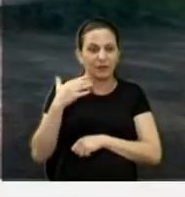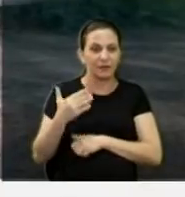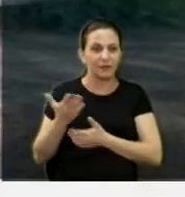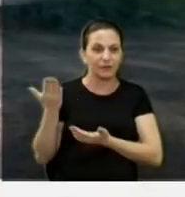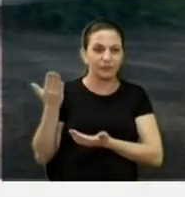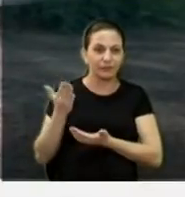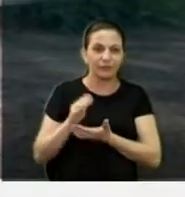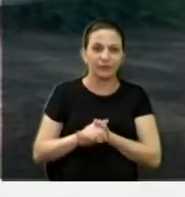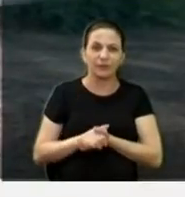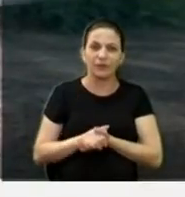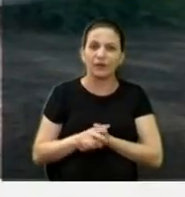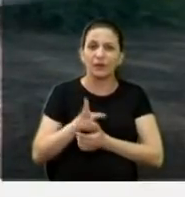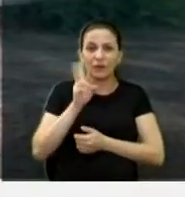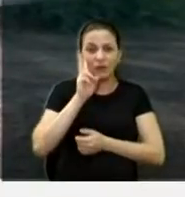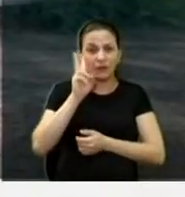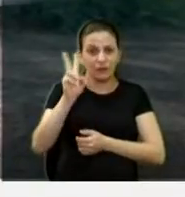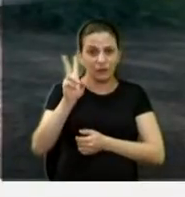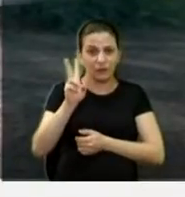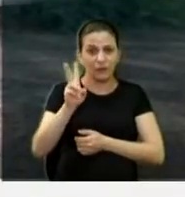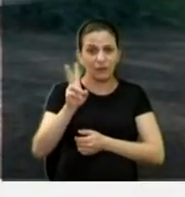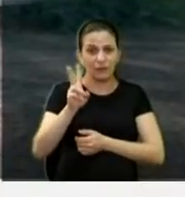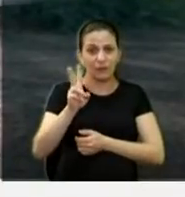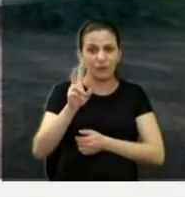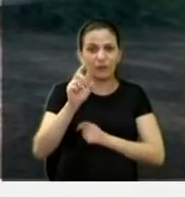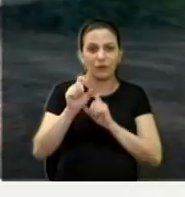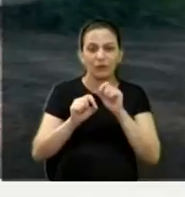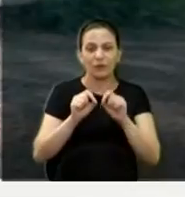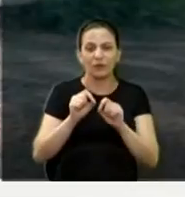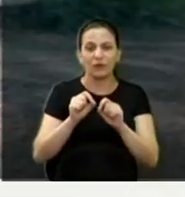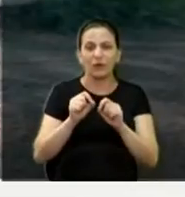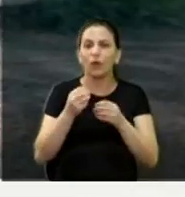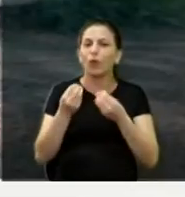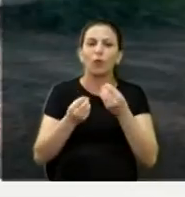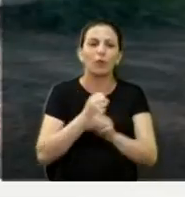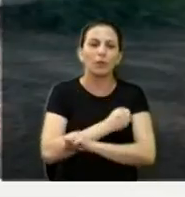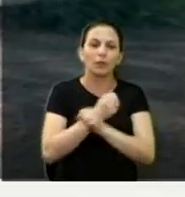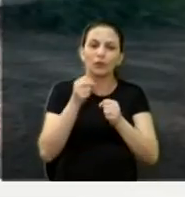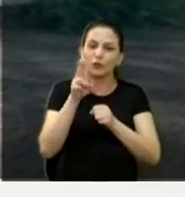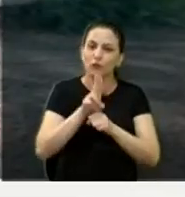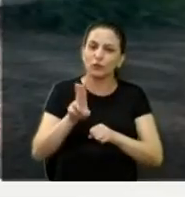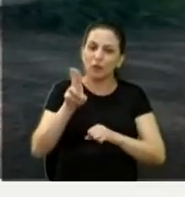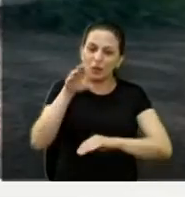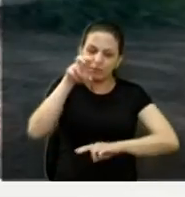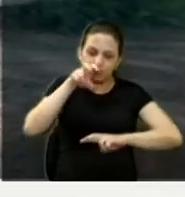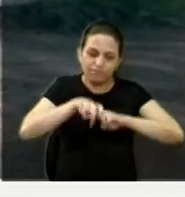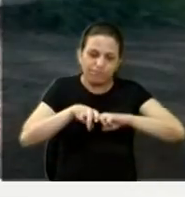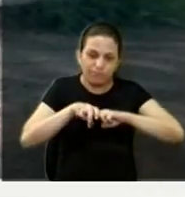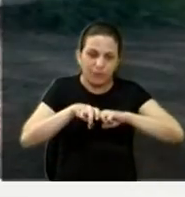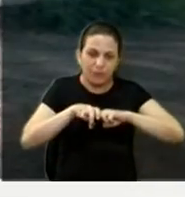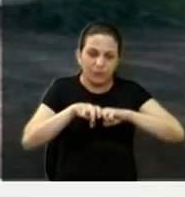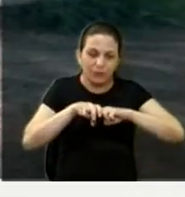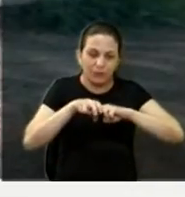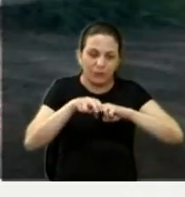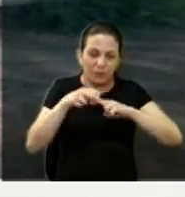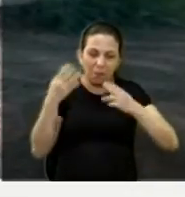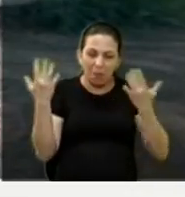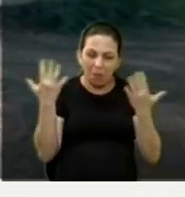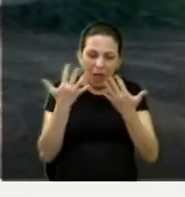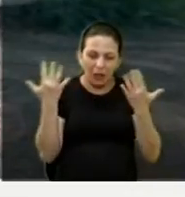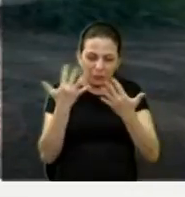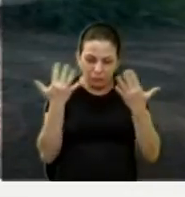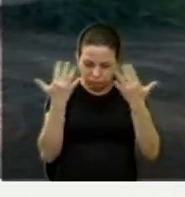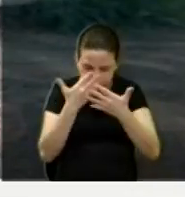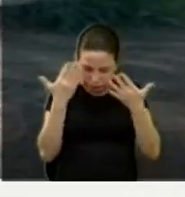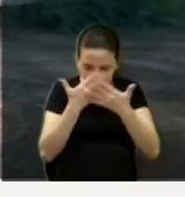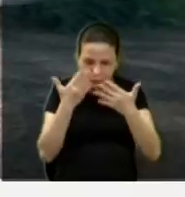Aí dá para ver alguém, não tem como utilizar aquele banco ali, totalmente no meio do mato, e poderia ser